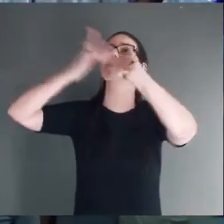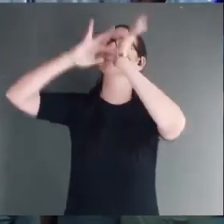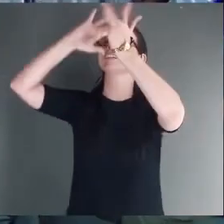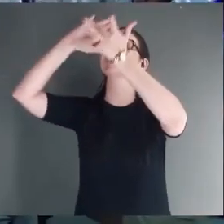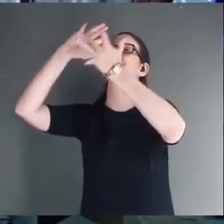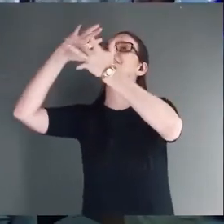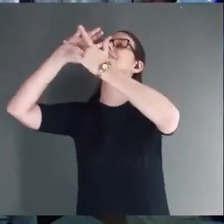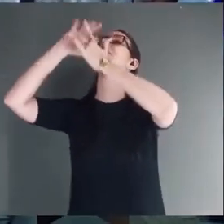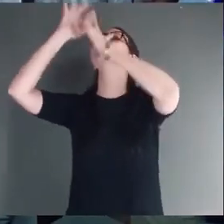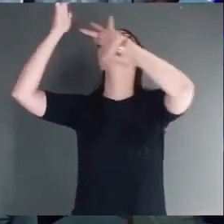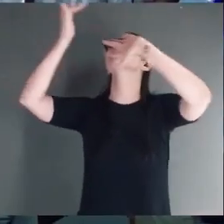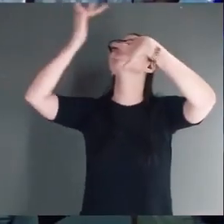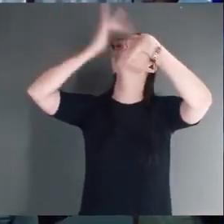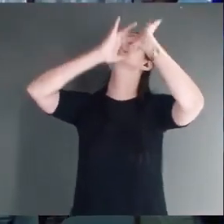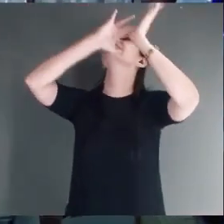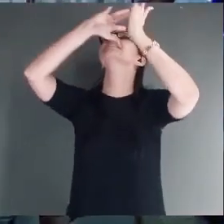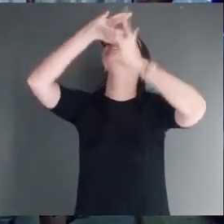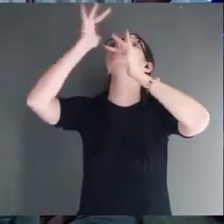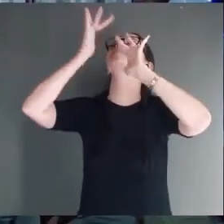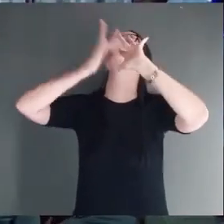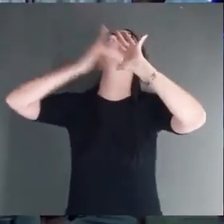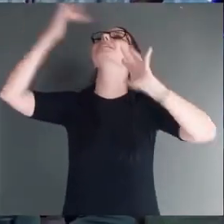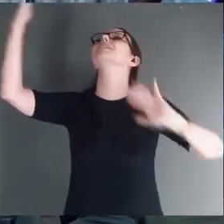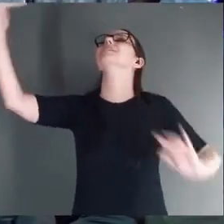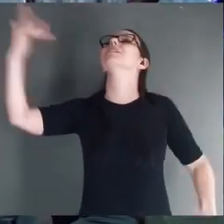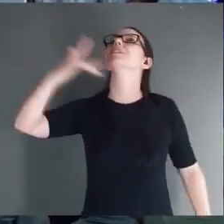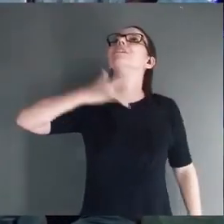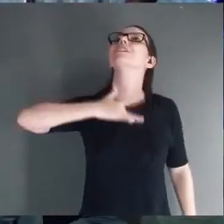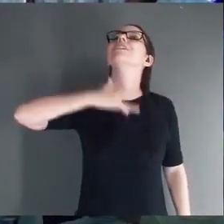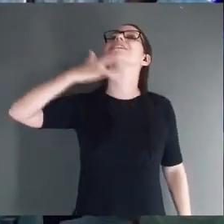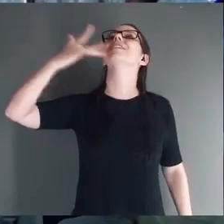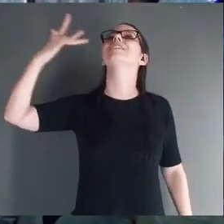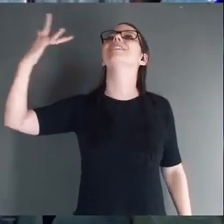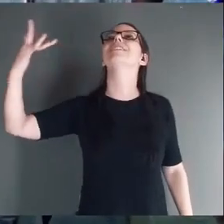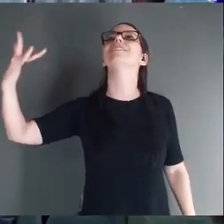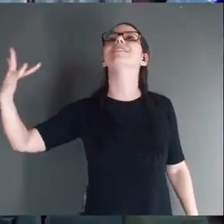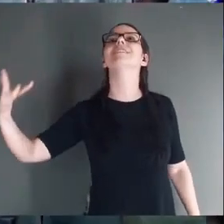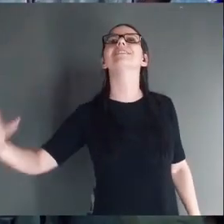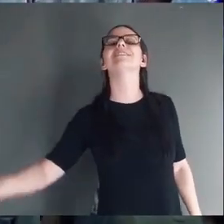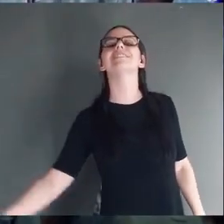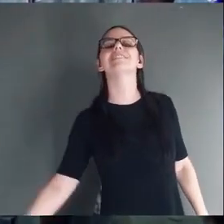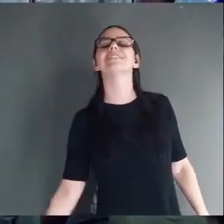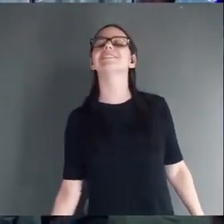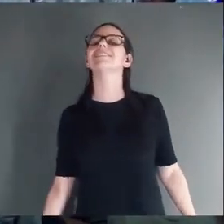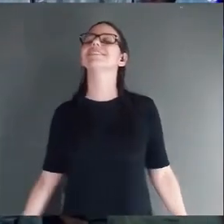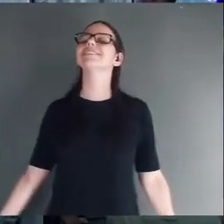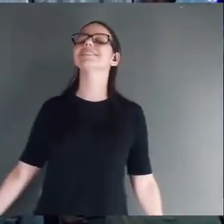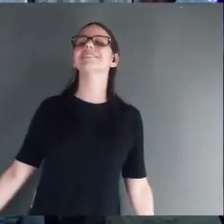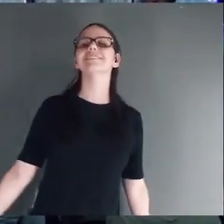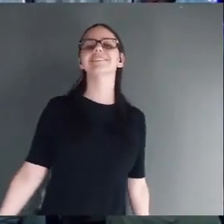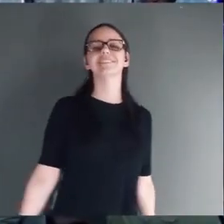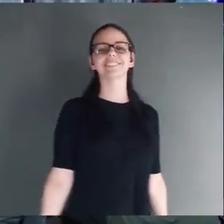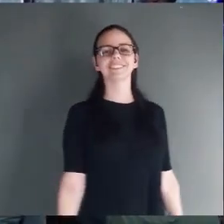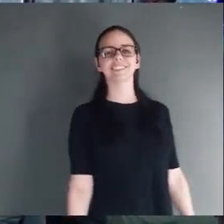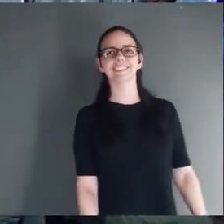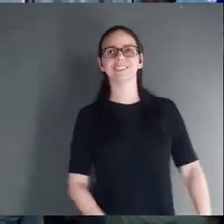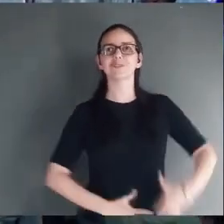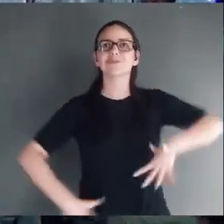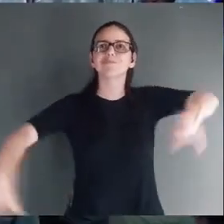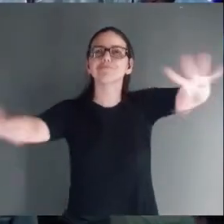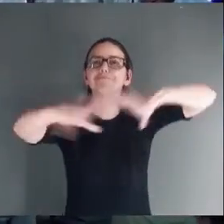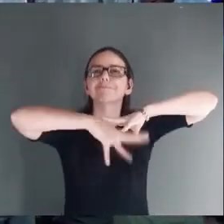Tocou-me. Me tocou